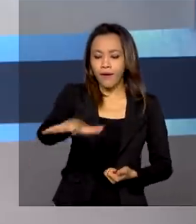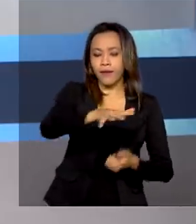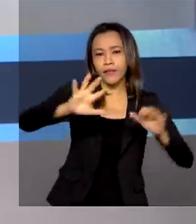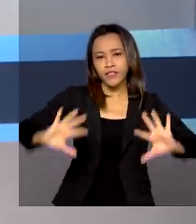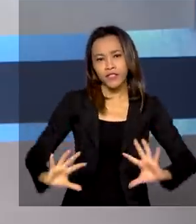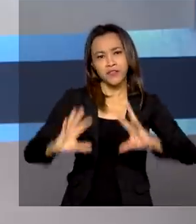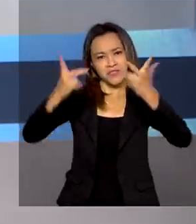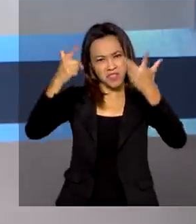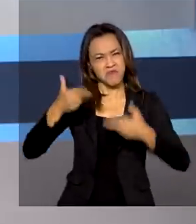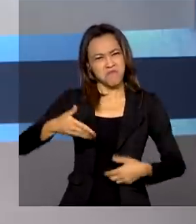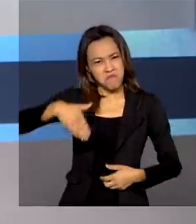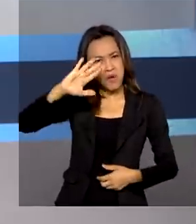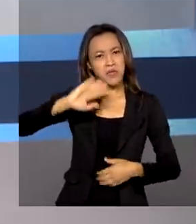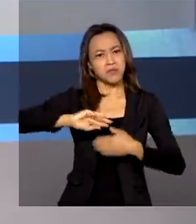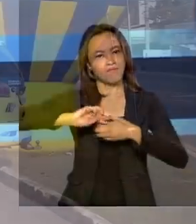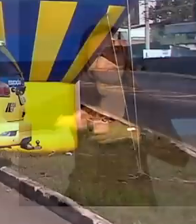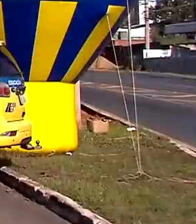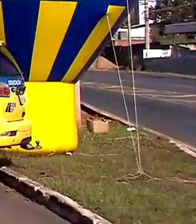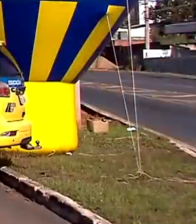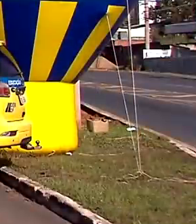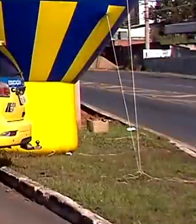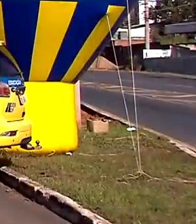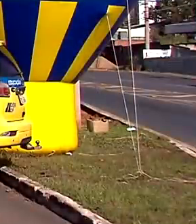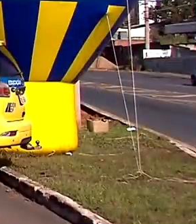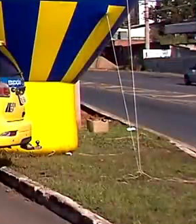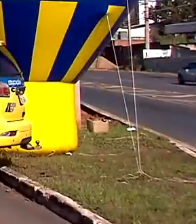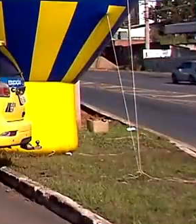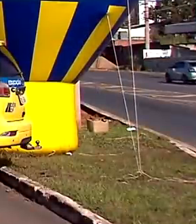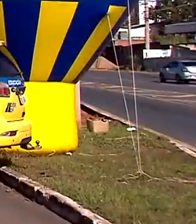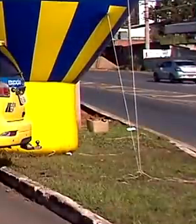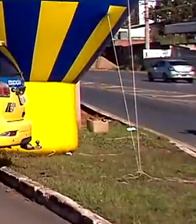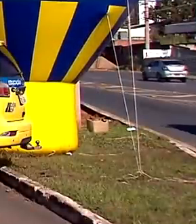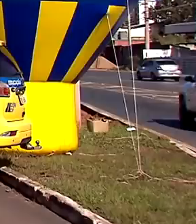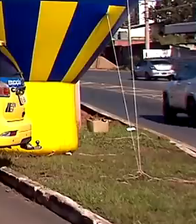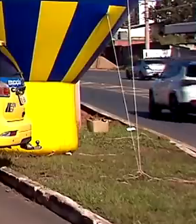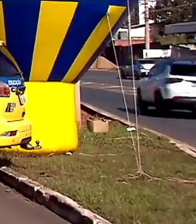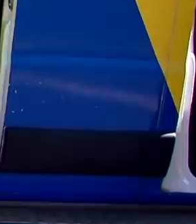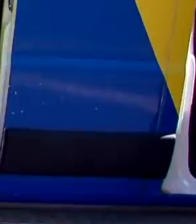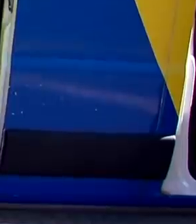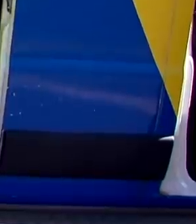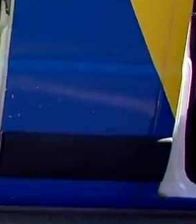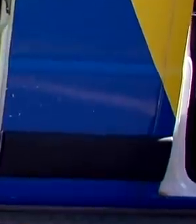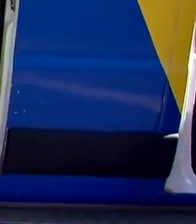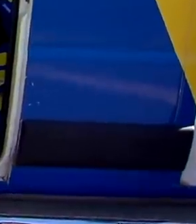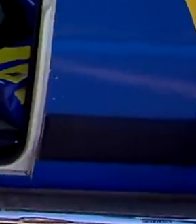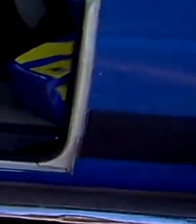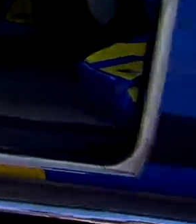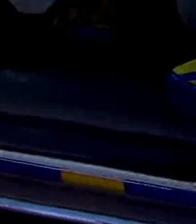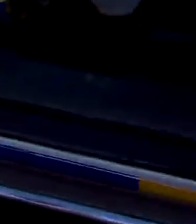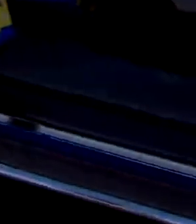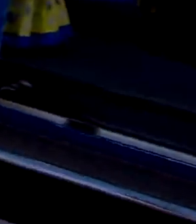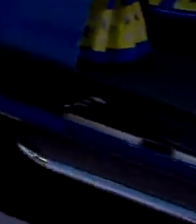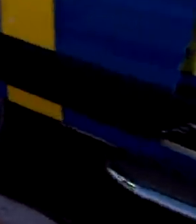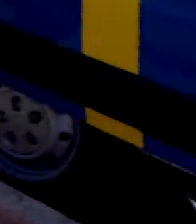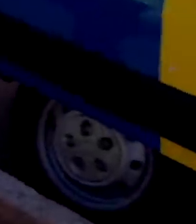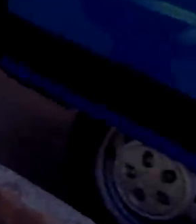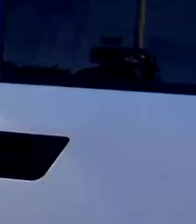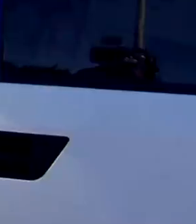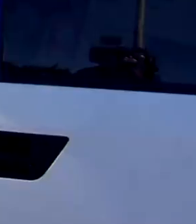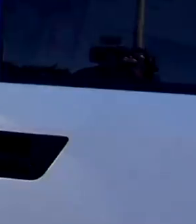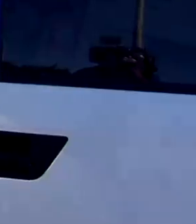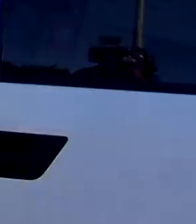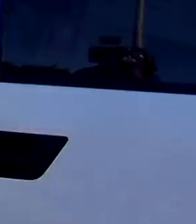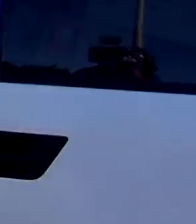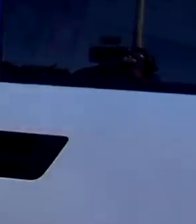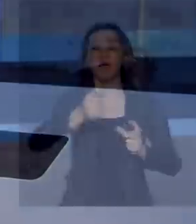prejudicados pela pandemia. Maio Amarelo, campanha deste ano reforça a responsabilidade de todos para salvar